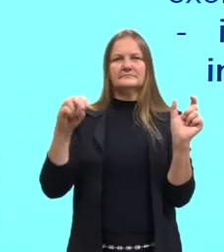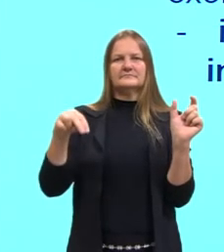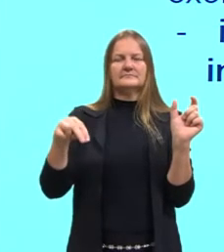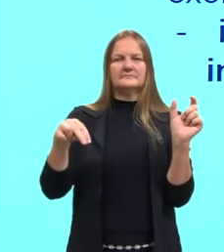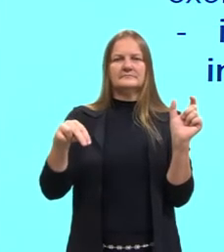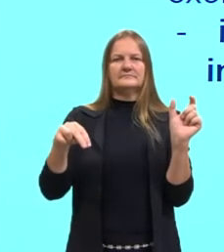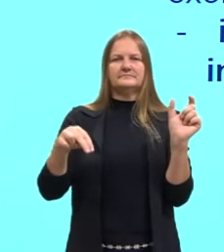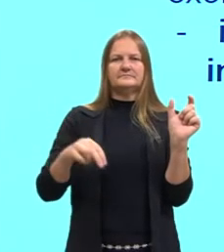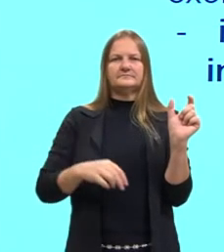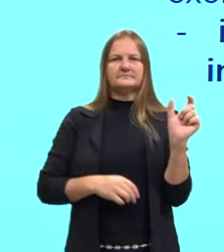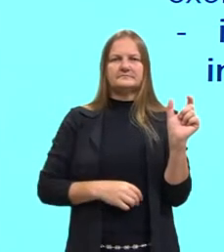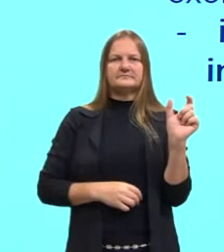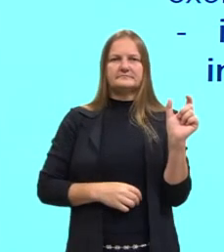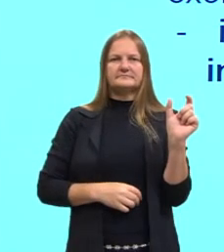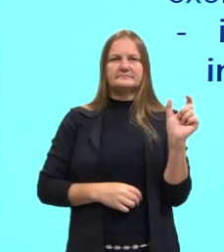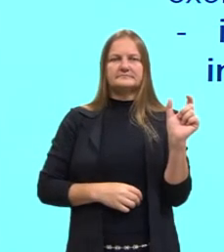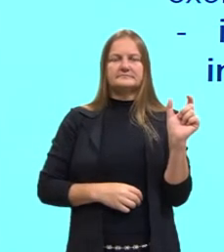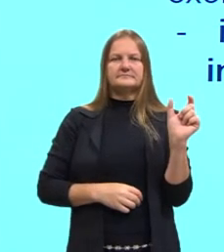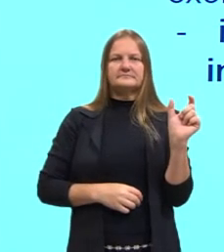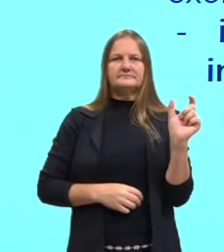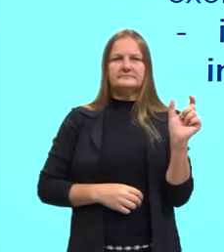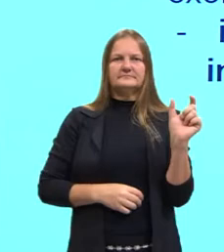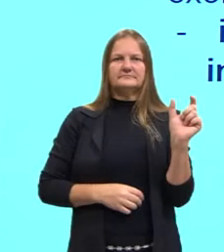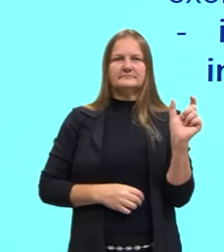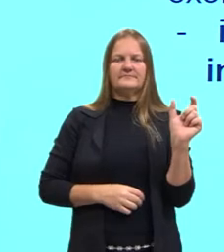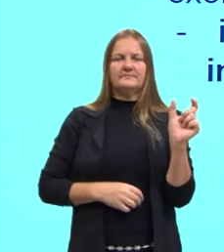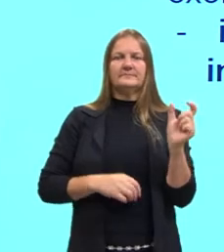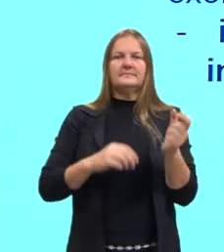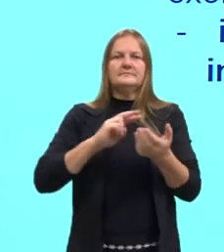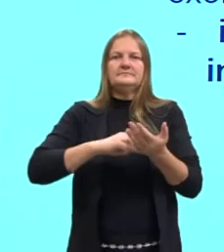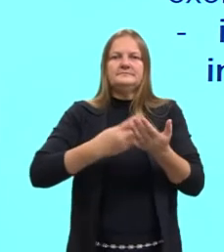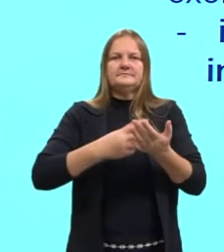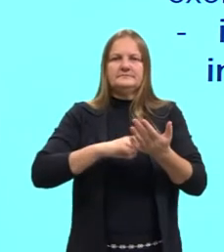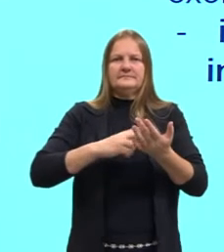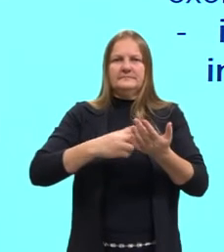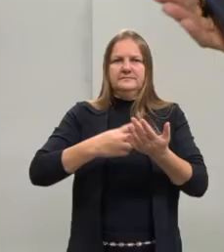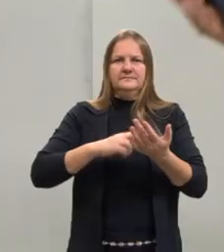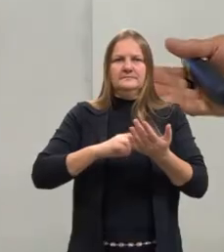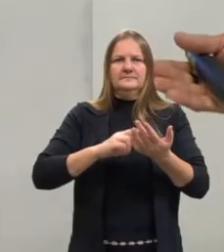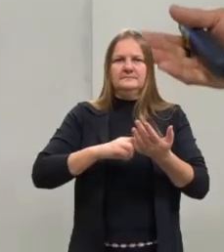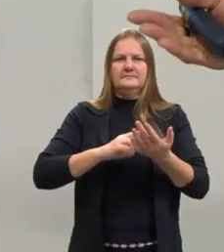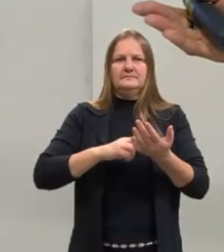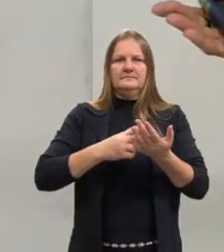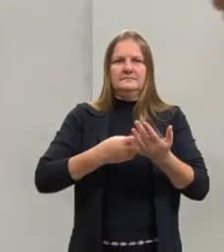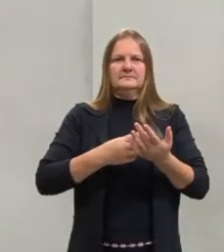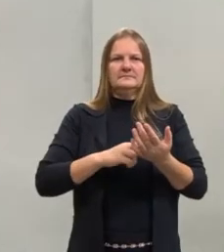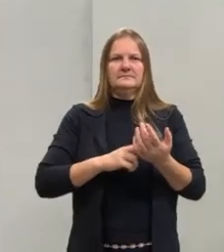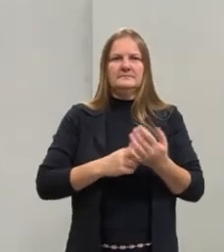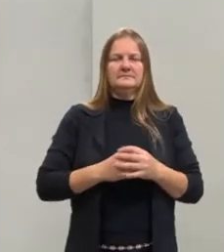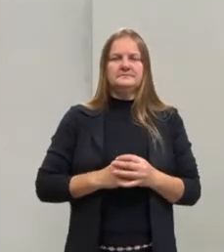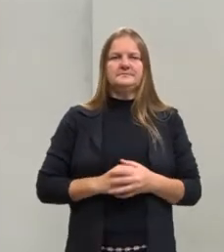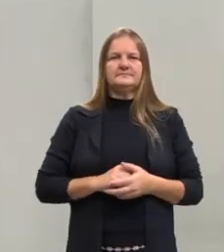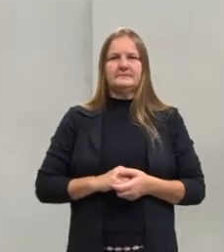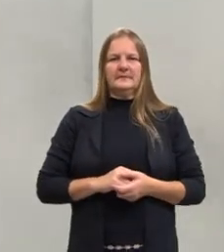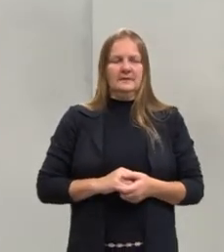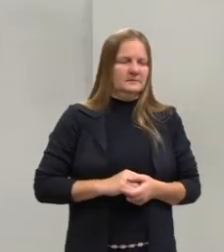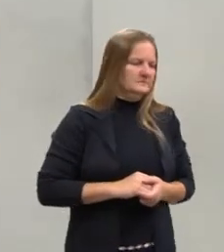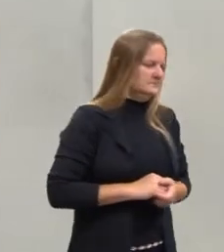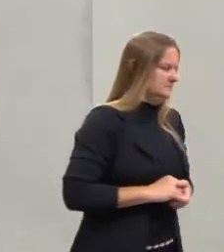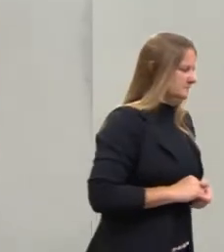O, N. Interpretation. Muito parecida também com português.